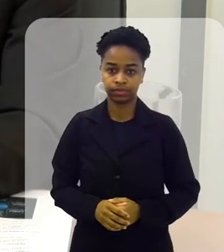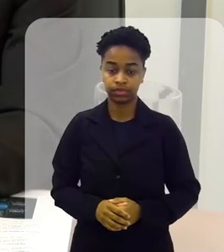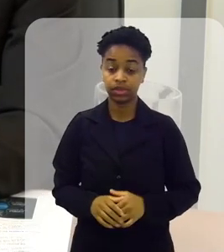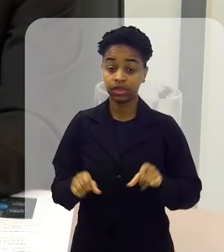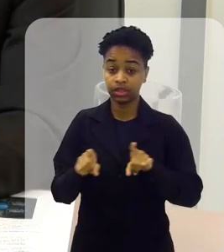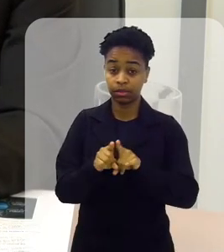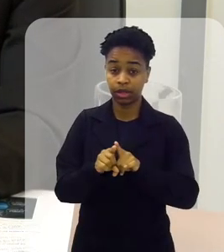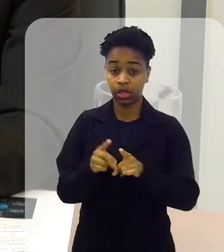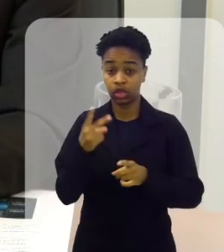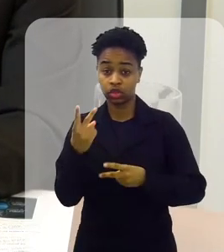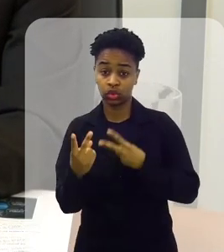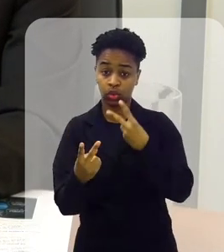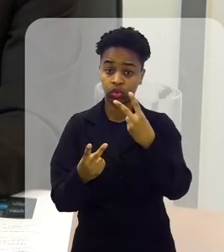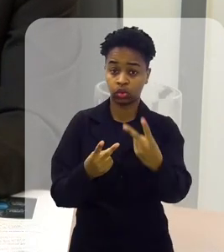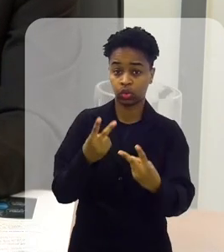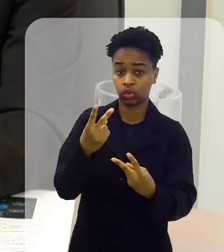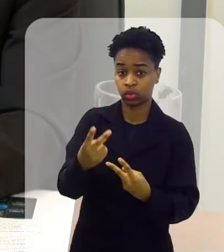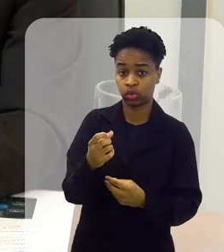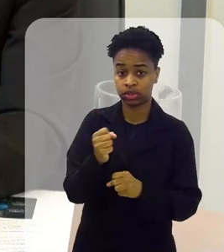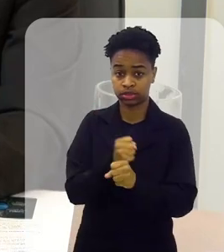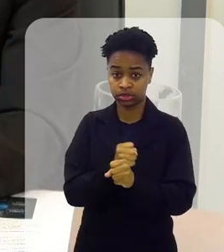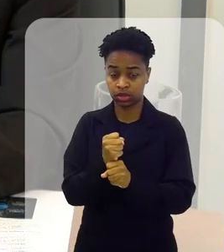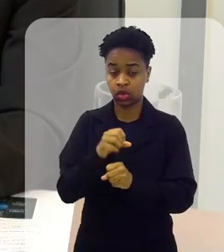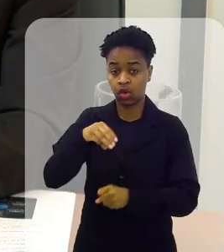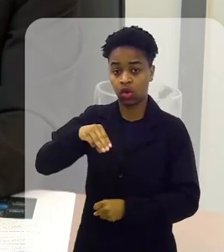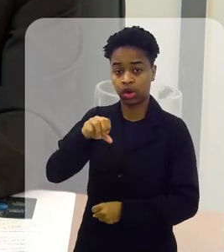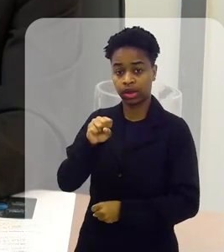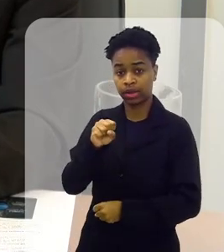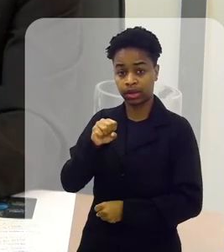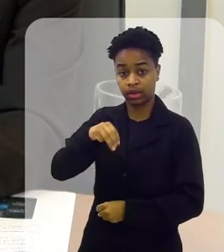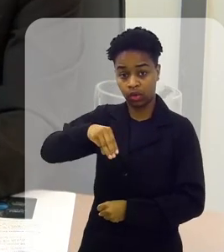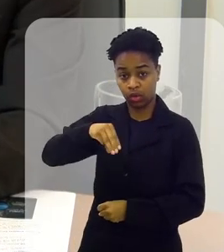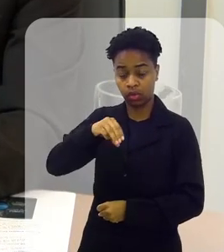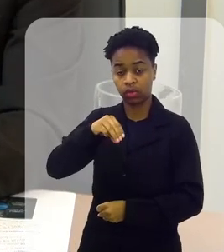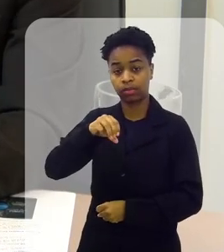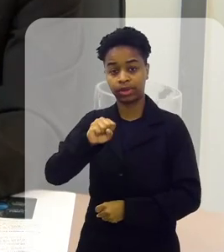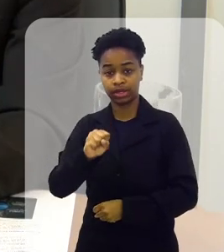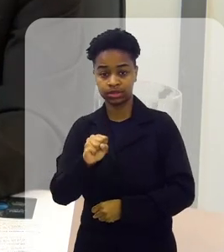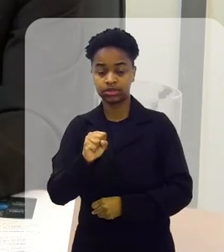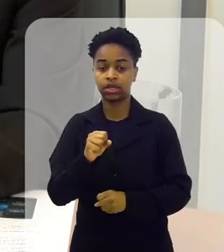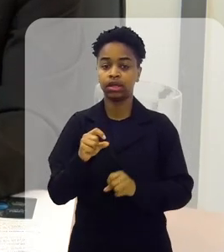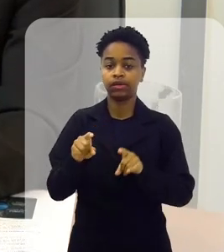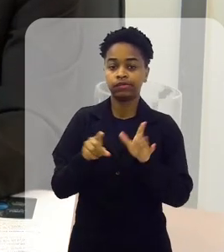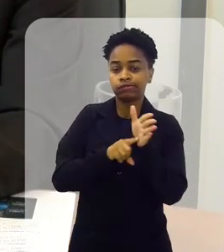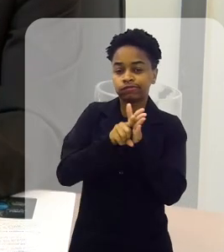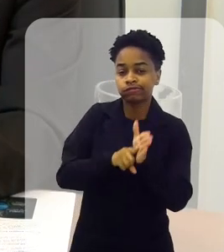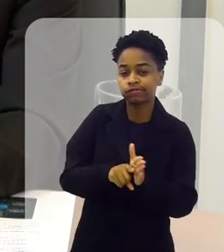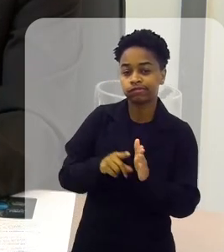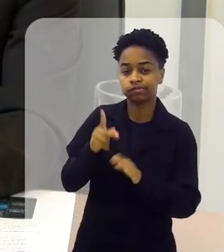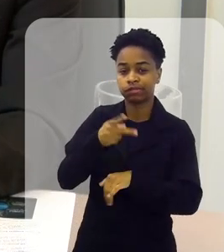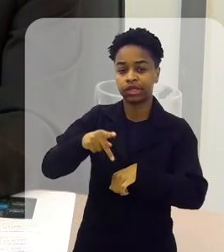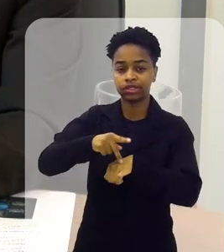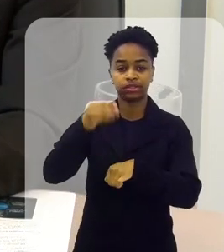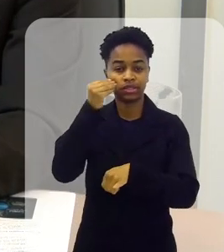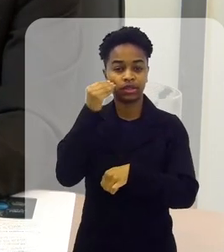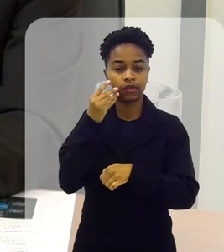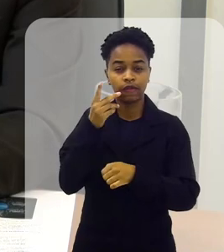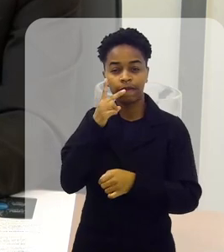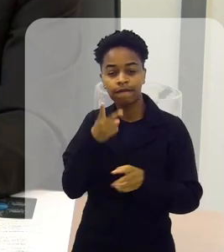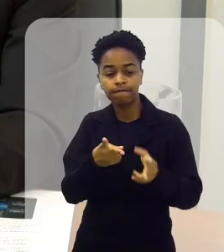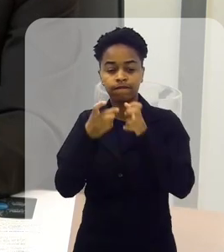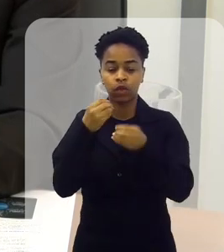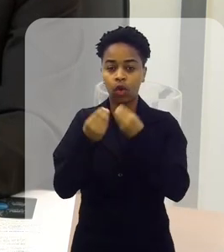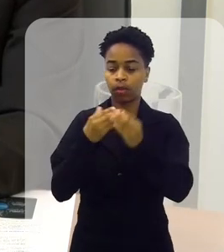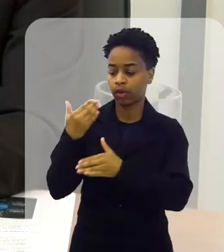a cada dois anos a OMS fiscaliza os países para acompanhar a evolução dentro desse programa.